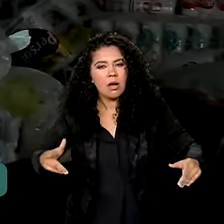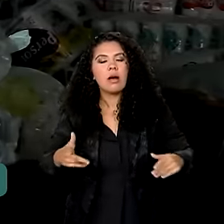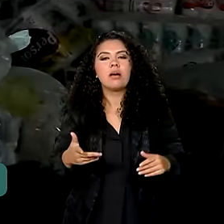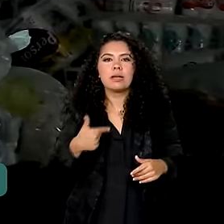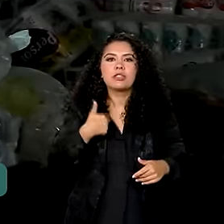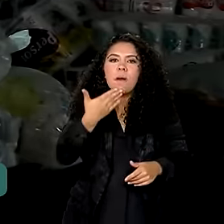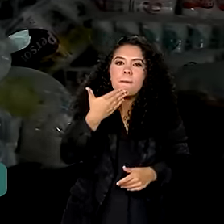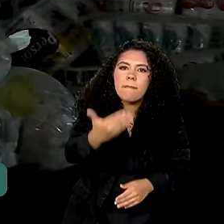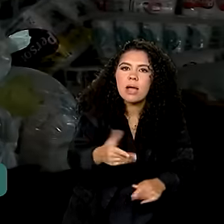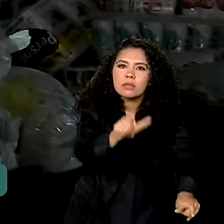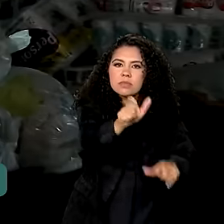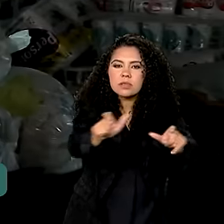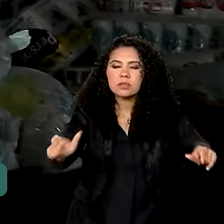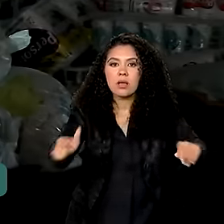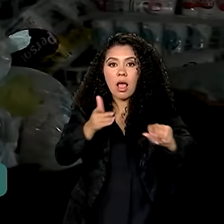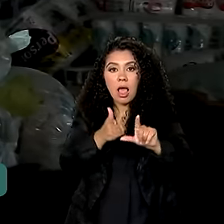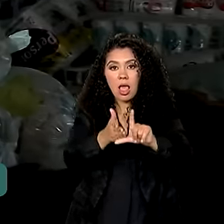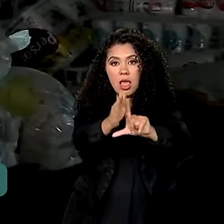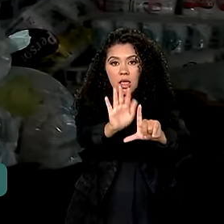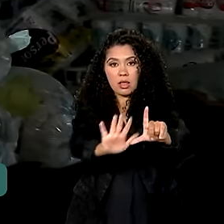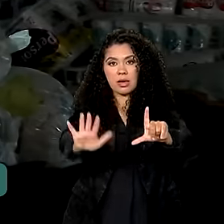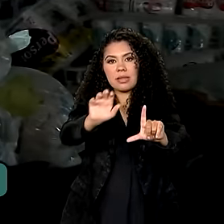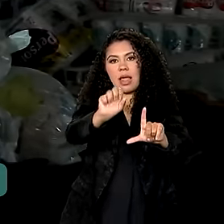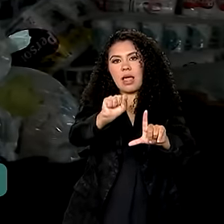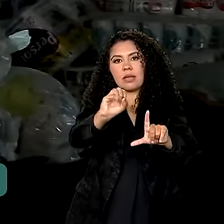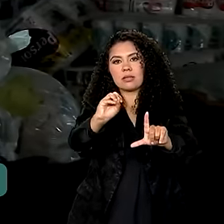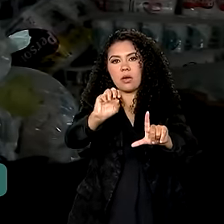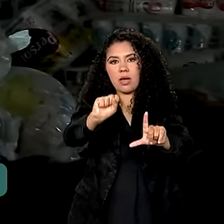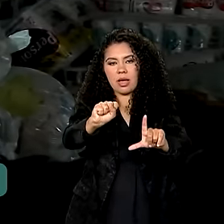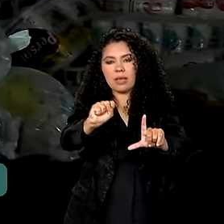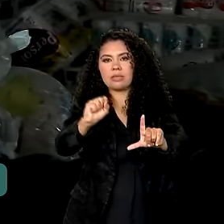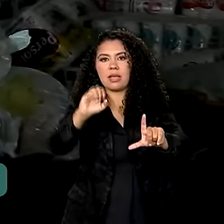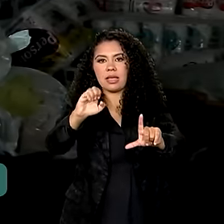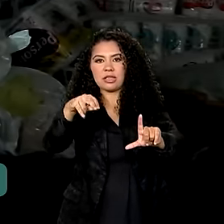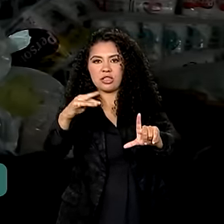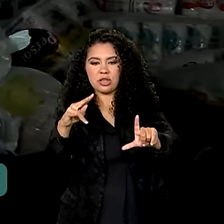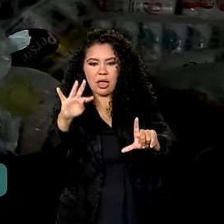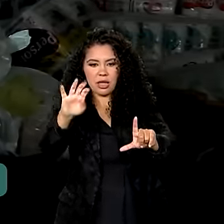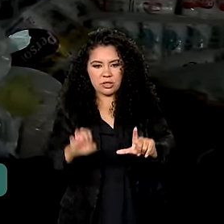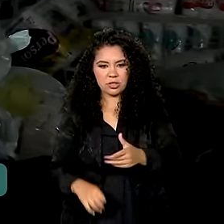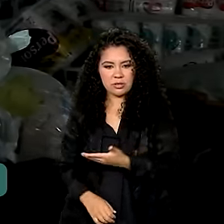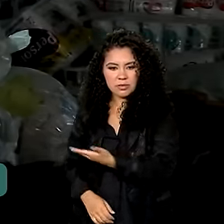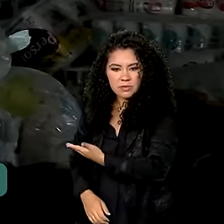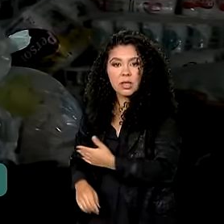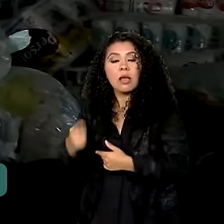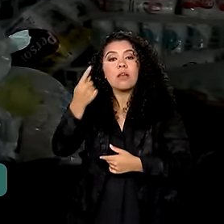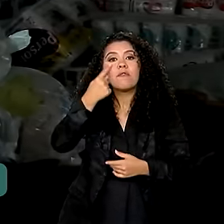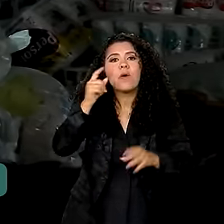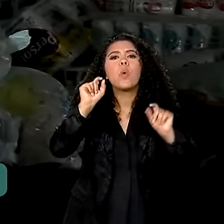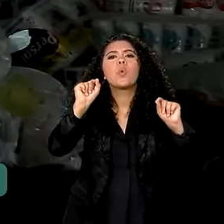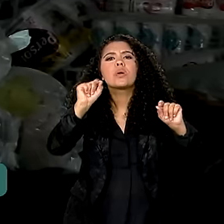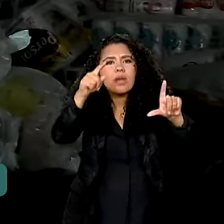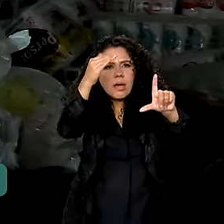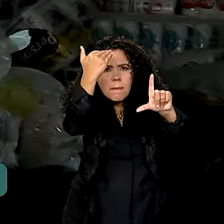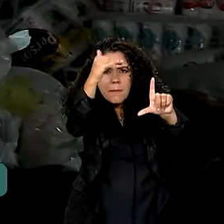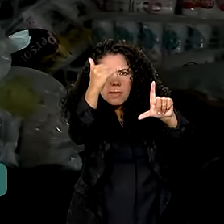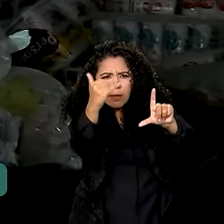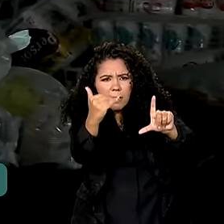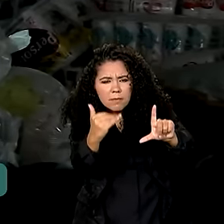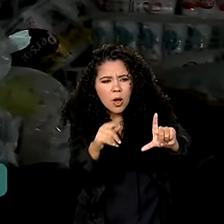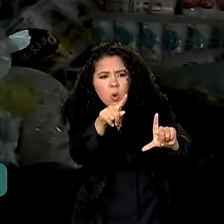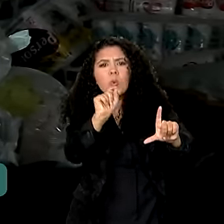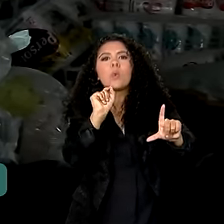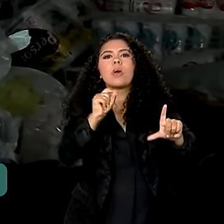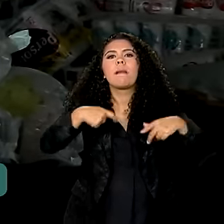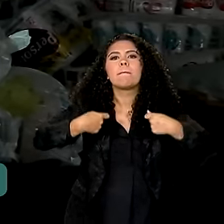pessoas que consultem o site sosenchentes.rs.gov.br e possam verificar ali quais são os itens indicados para compor esse kit